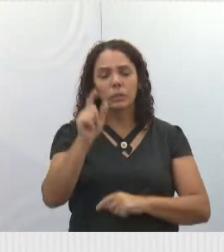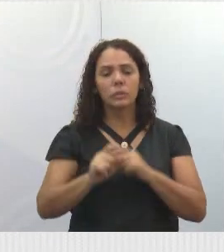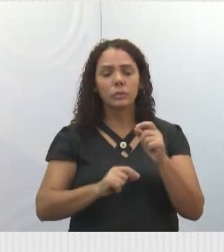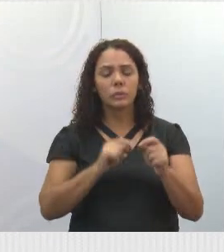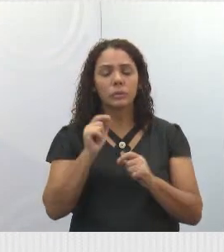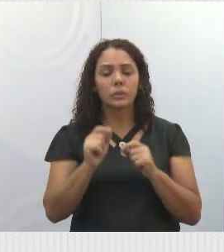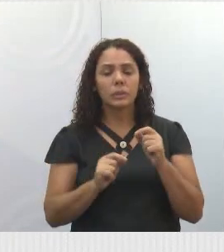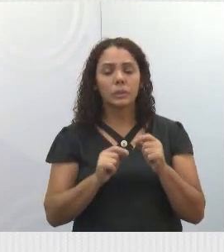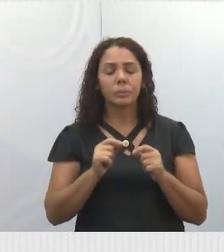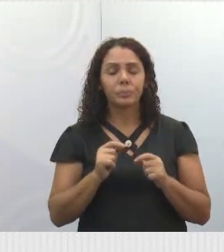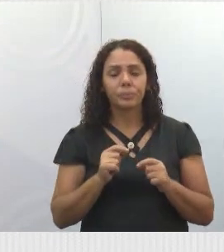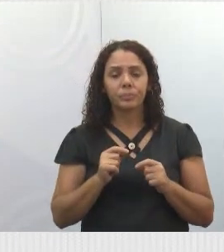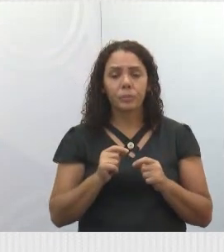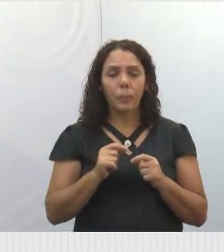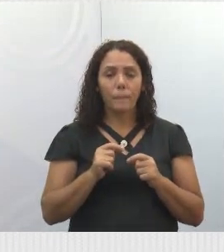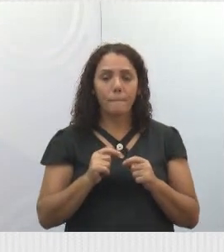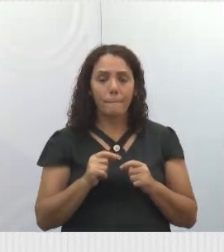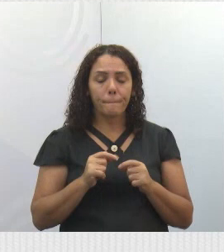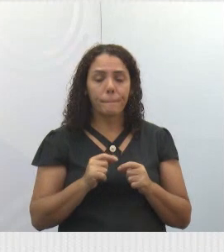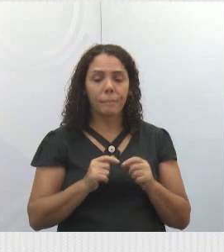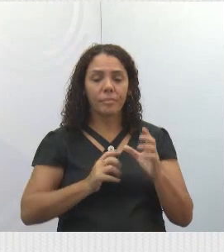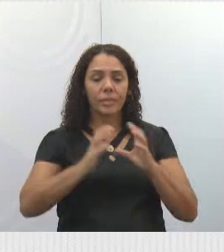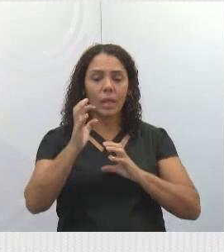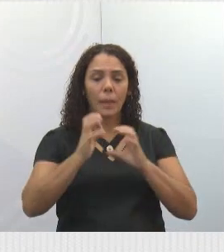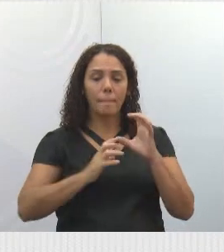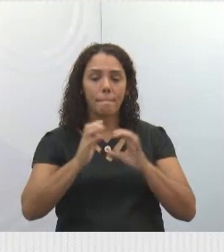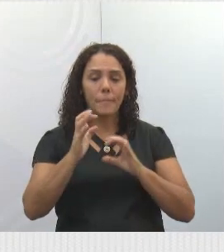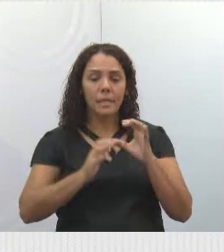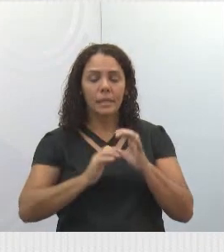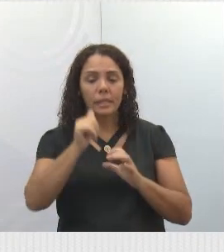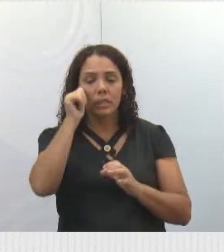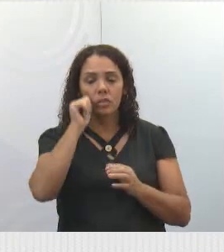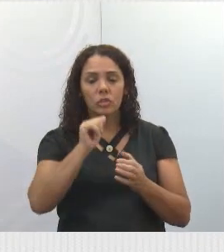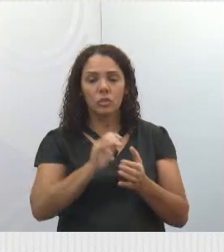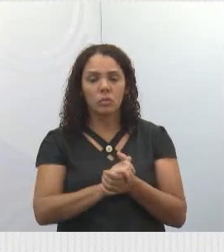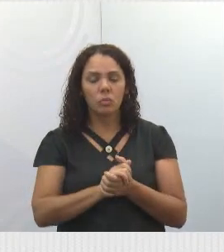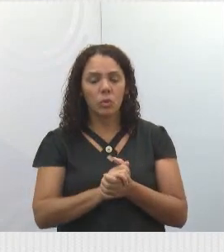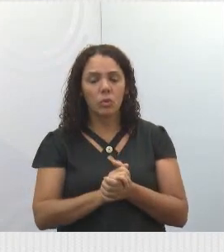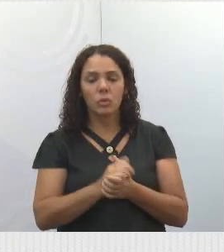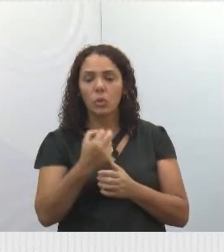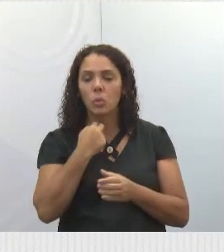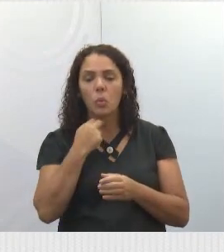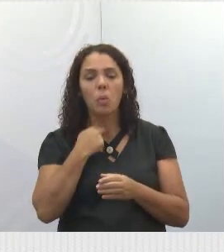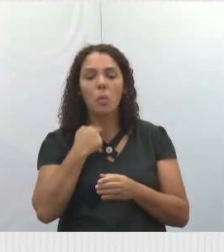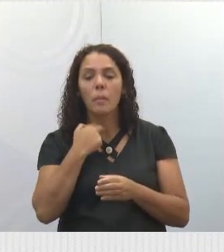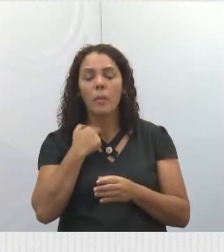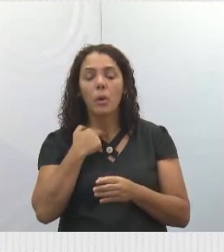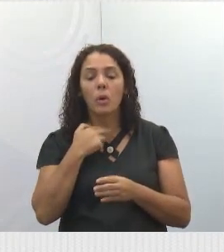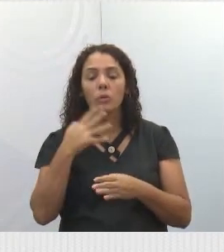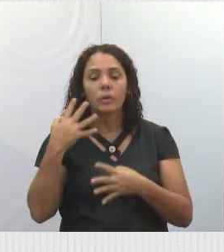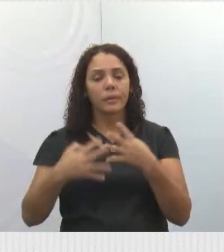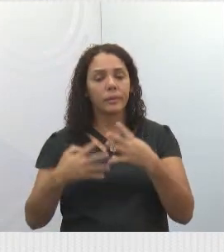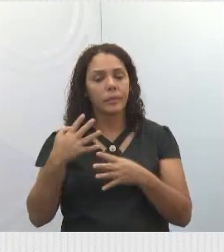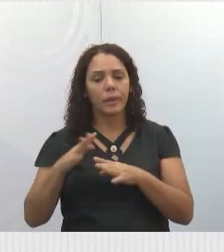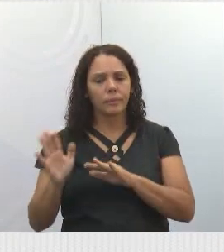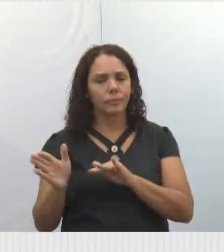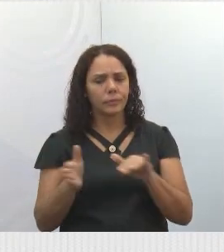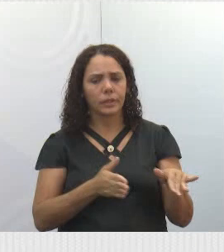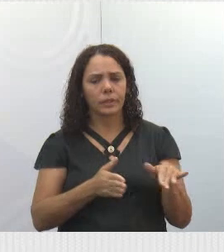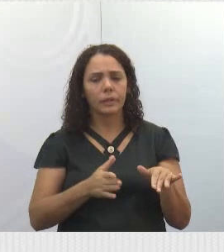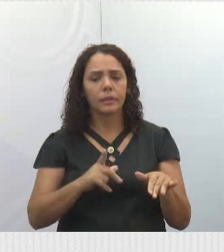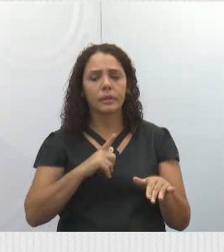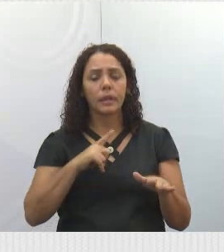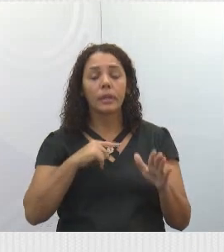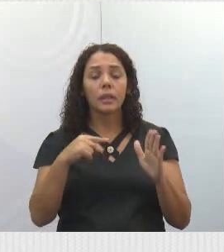brigas de marido e mulher não se mete colher, isso aí já caiu. Nós temos o Disque de Denúncia